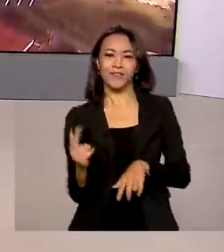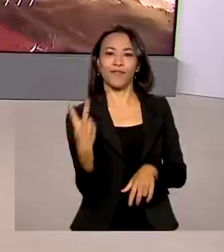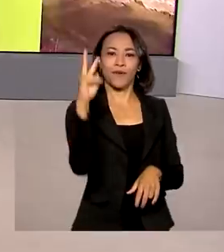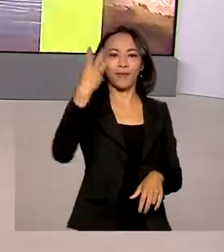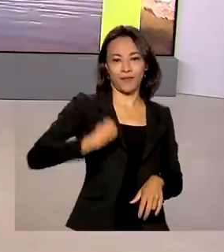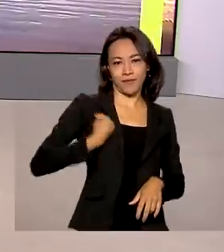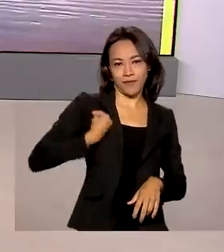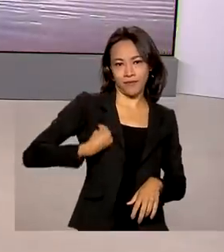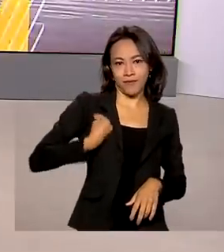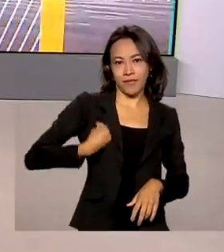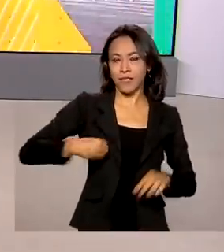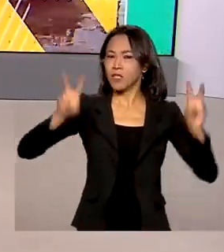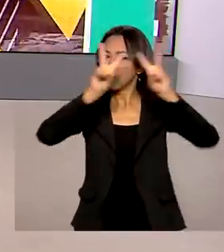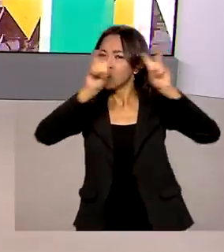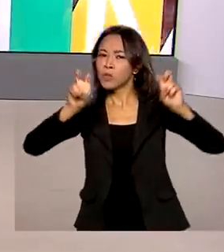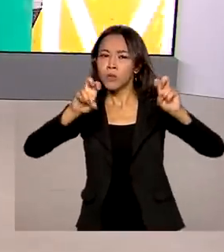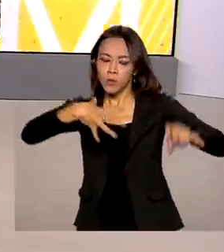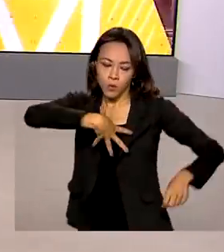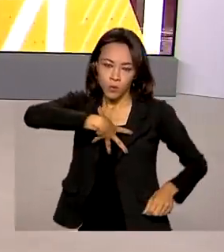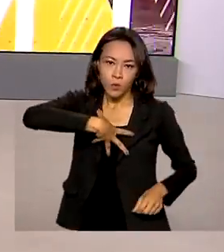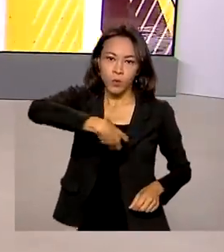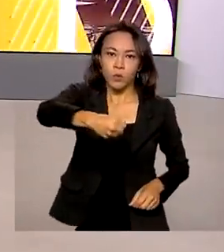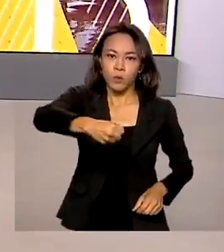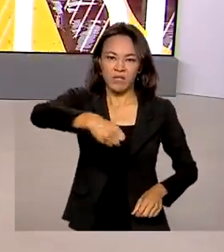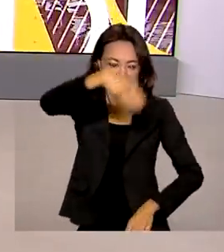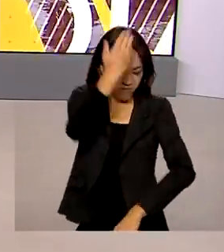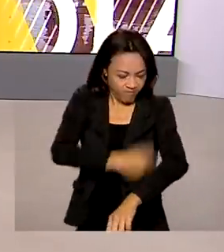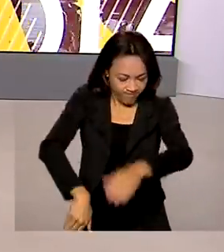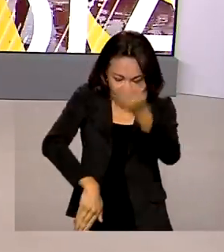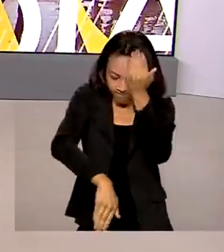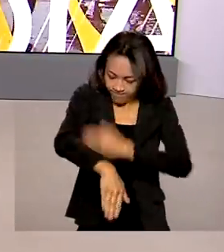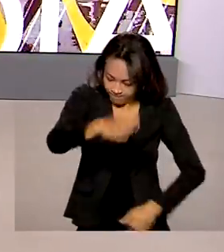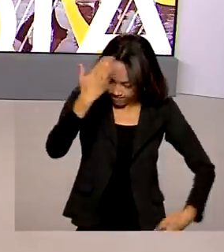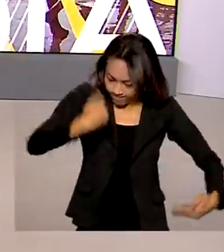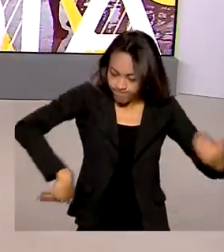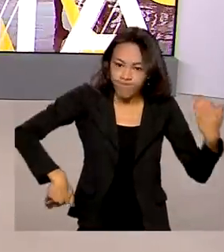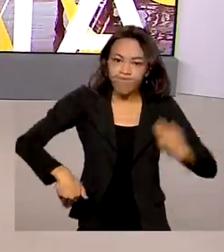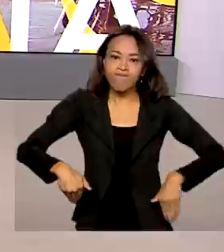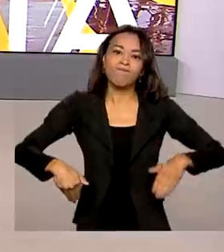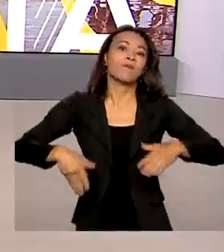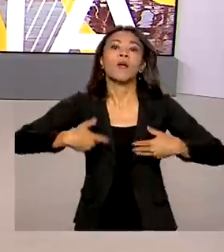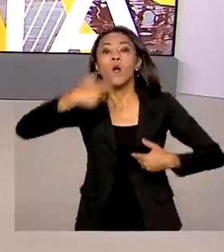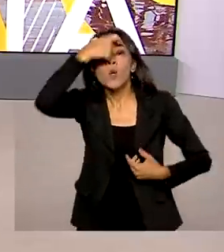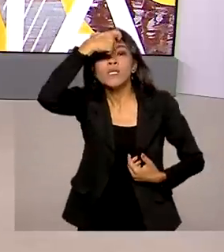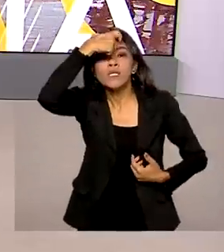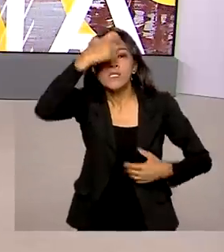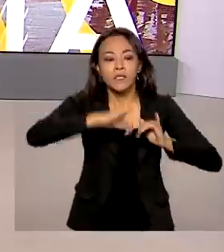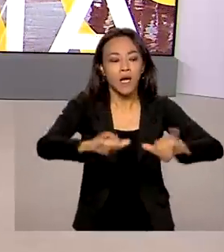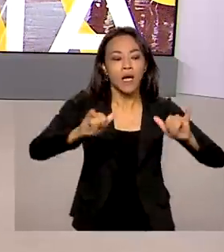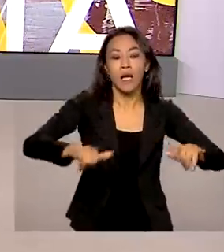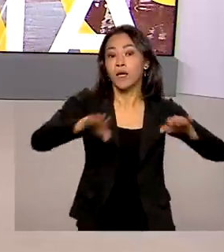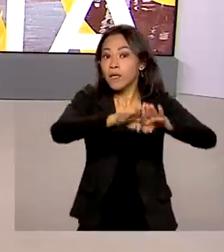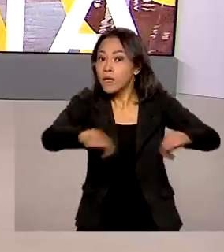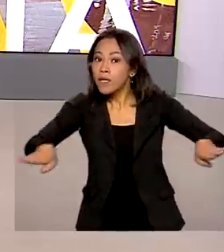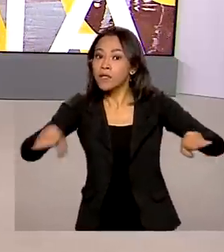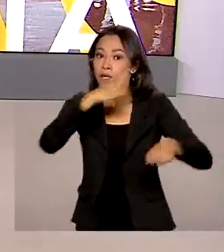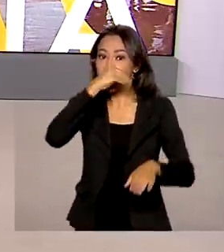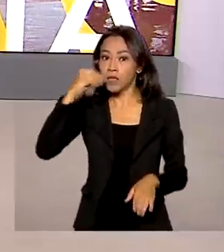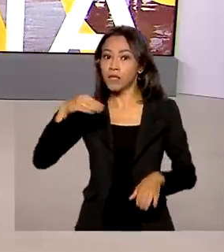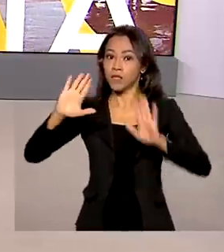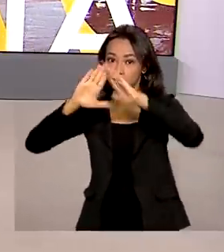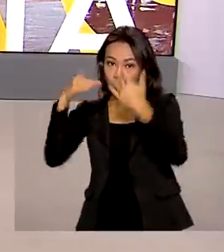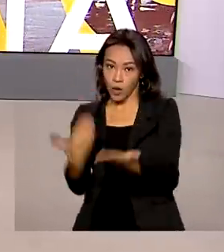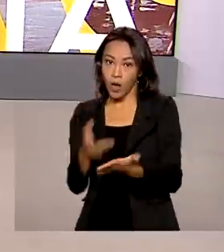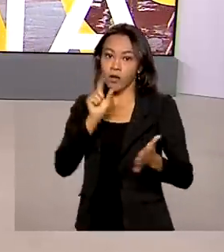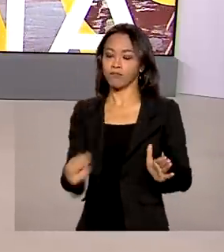em Prevenção ao Suicídio e a Automutilação. Para conscientizar crianças e adolescentes sobre o tema, escolas têm